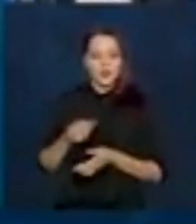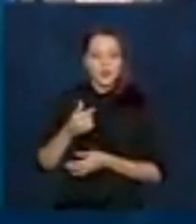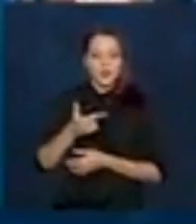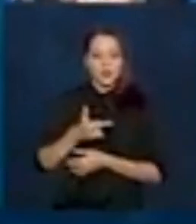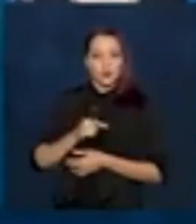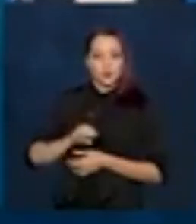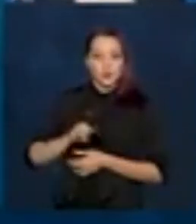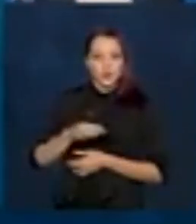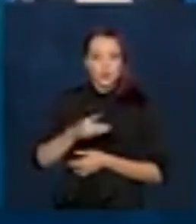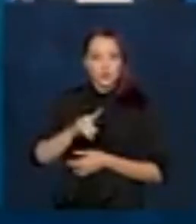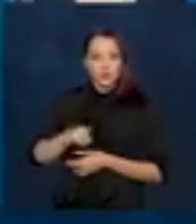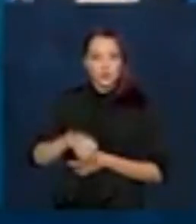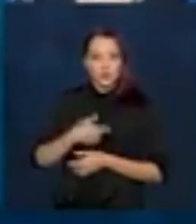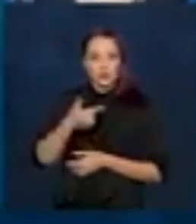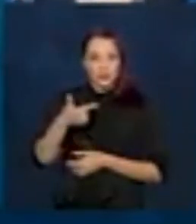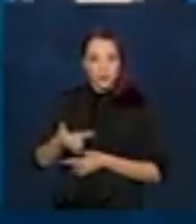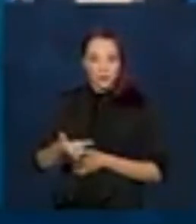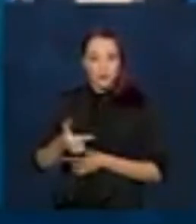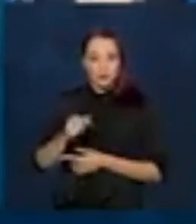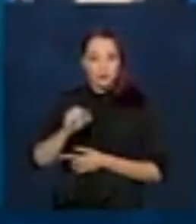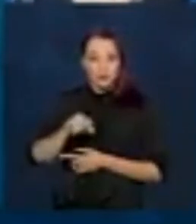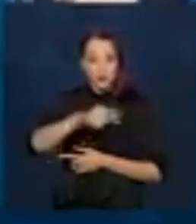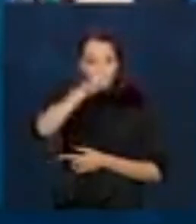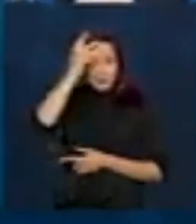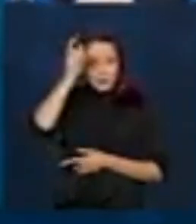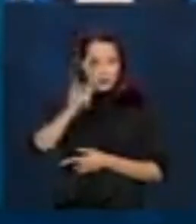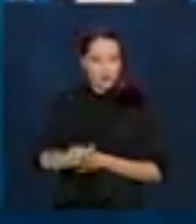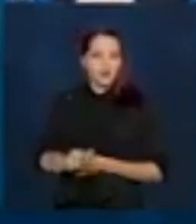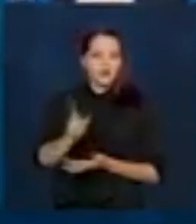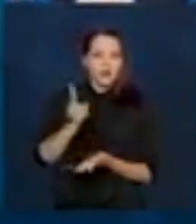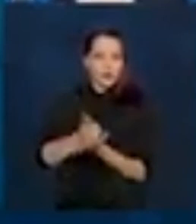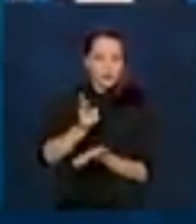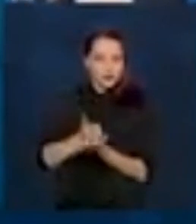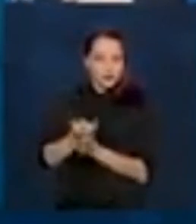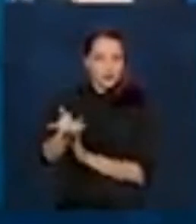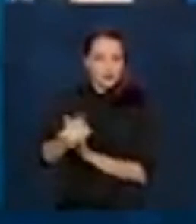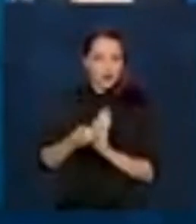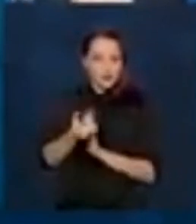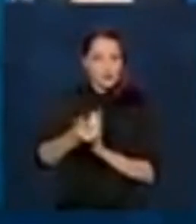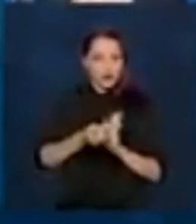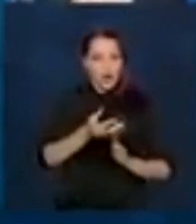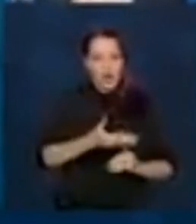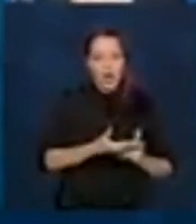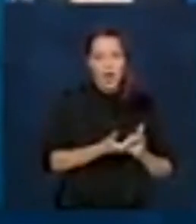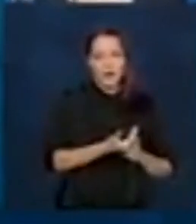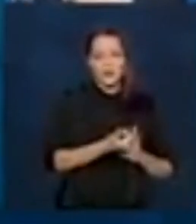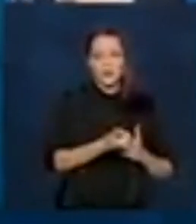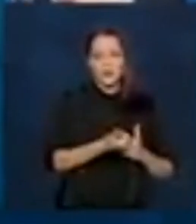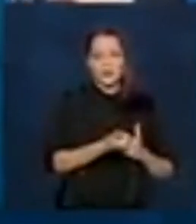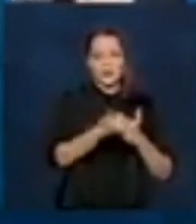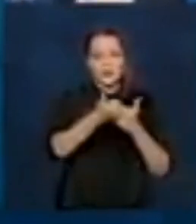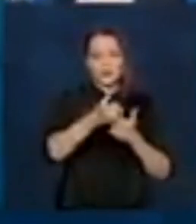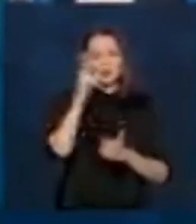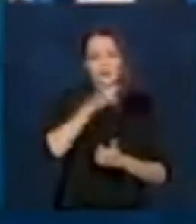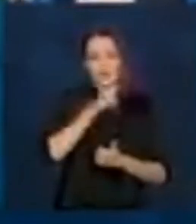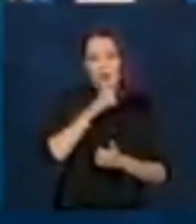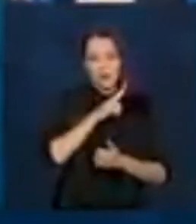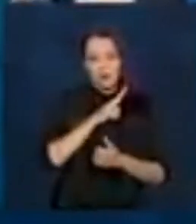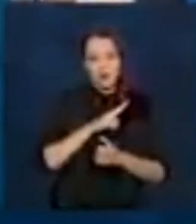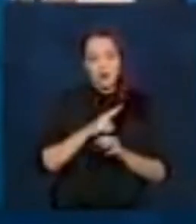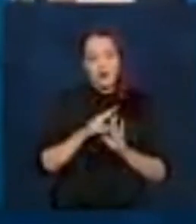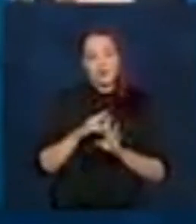2,2 milhões de pessoas ainda estão recebendo o auxílio emergencial, mas, já